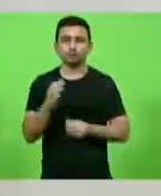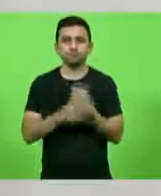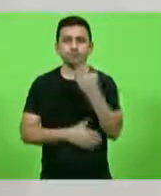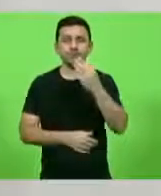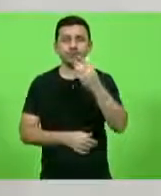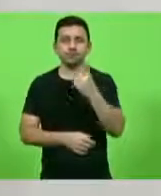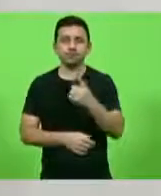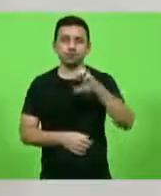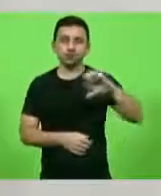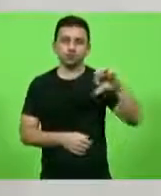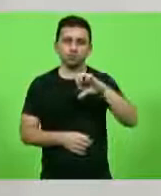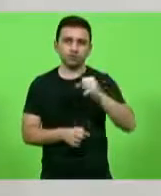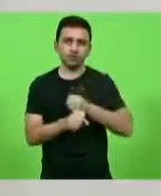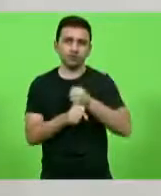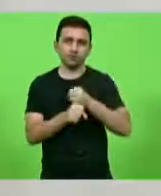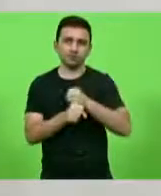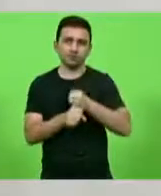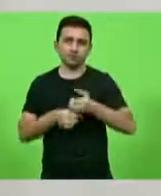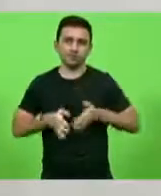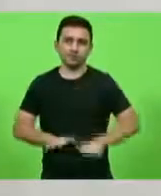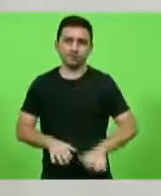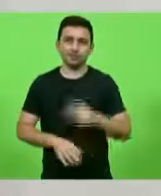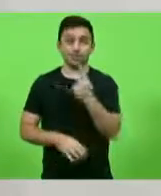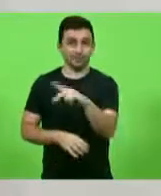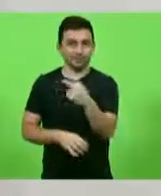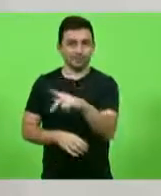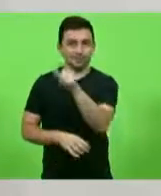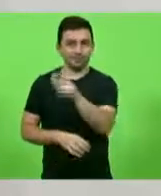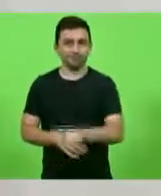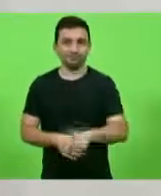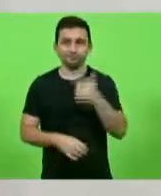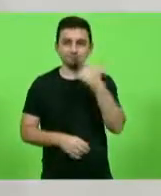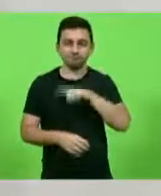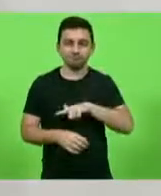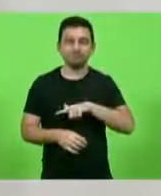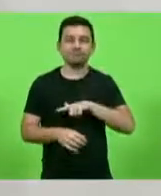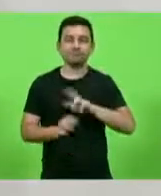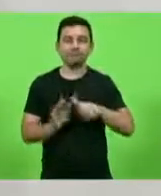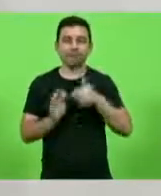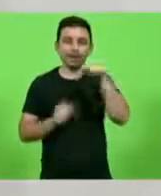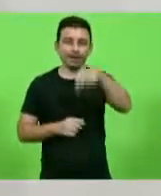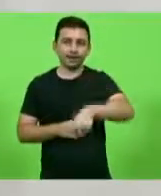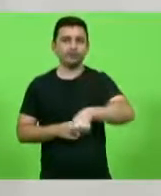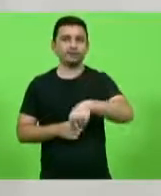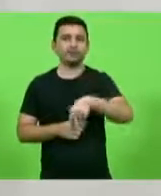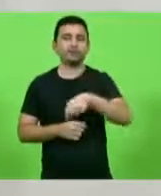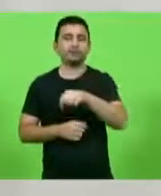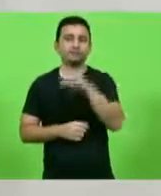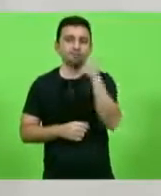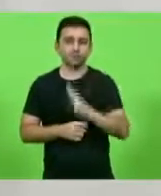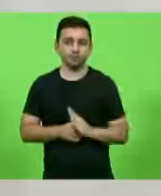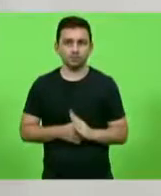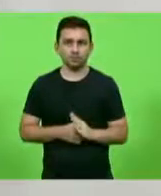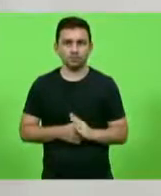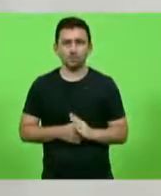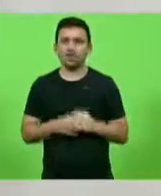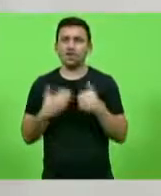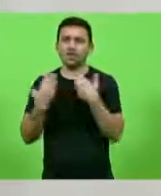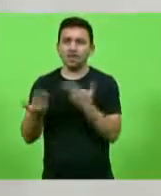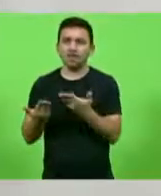de nascimento desse alemão naturalizado brasileiro. Hoje, iniciamos as comemorações do seu